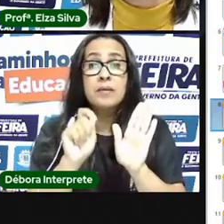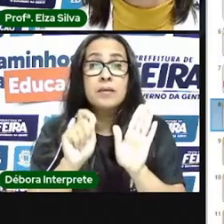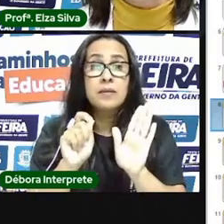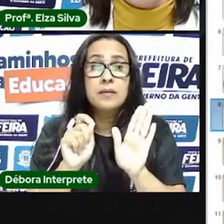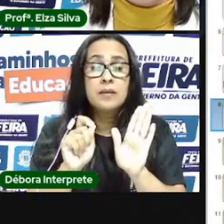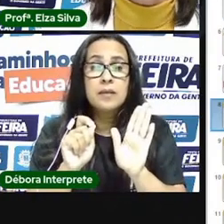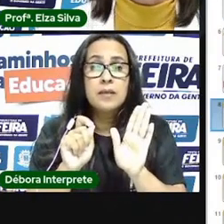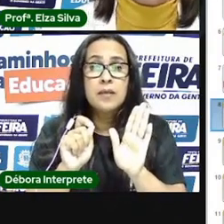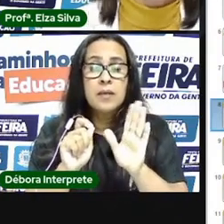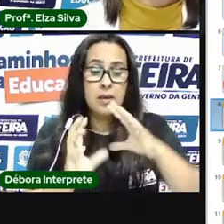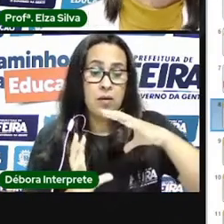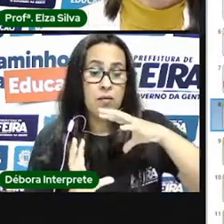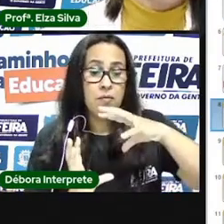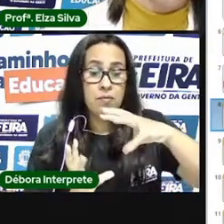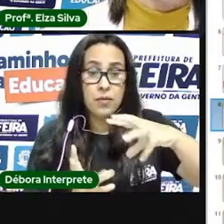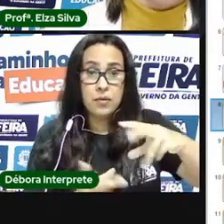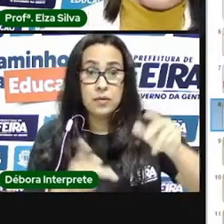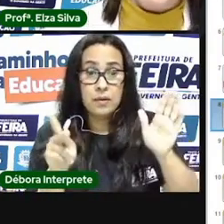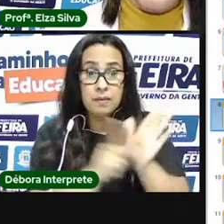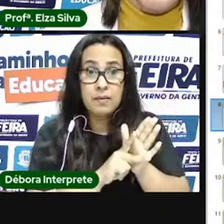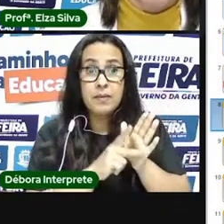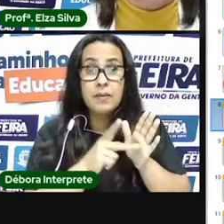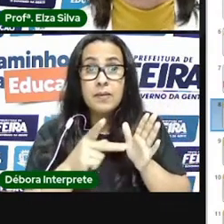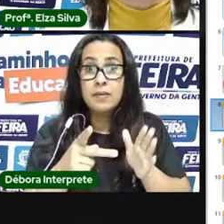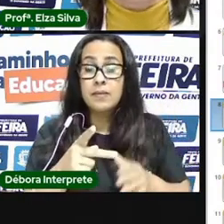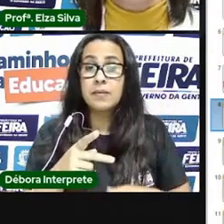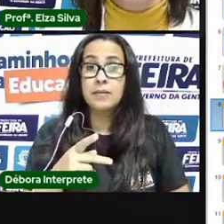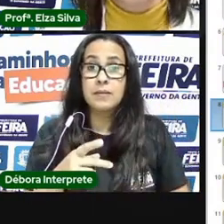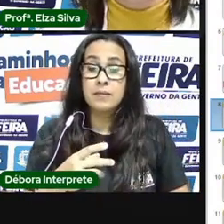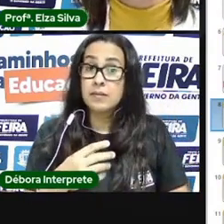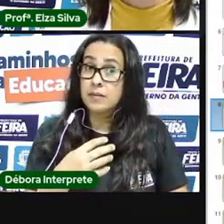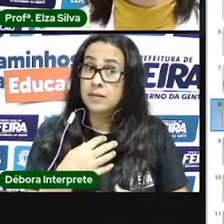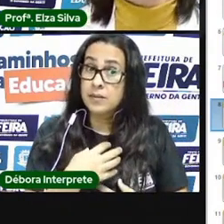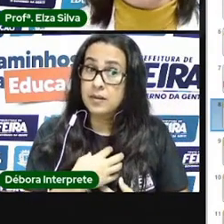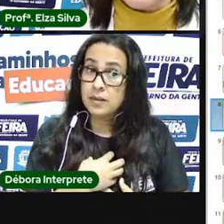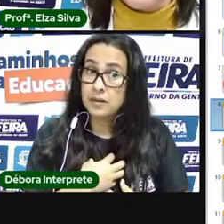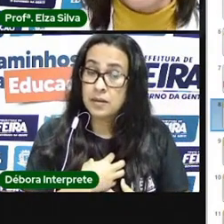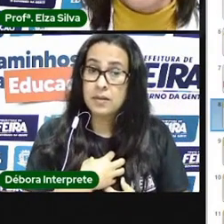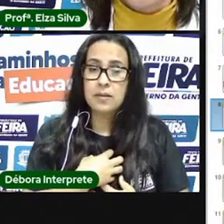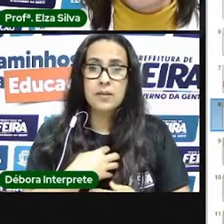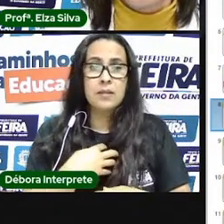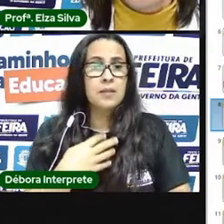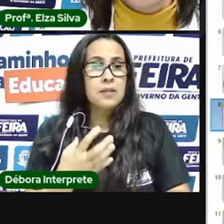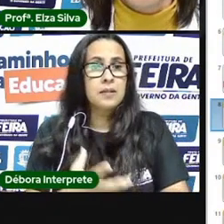mundo, comunicando e expressando ideias, sentimentos e sensações.